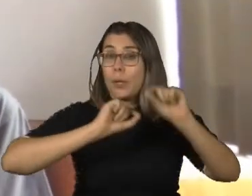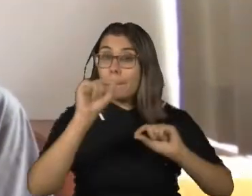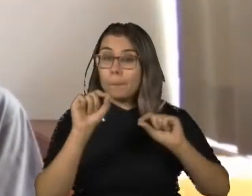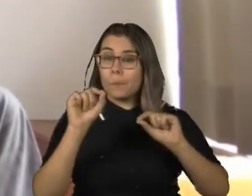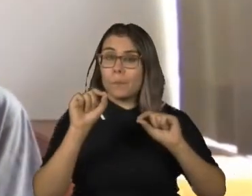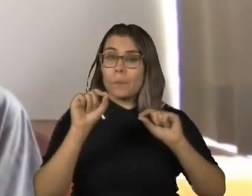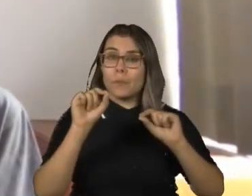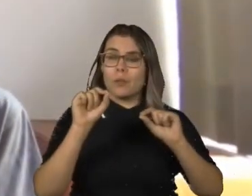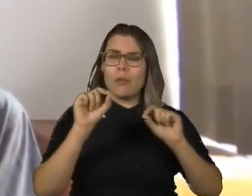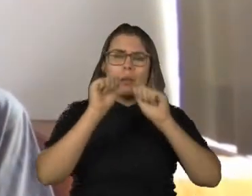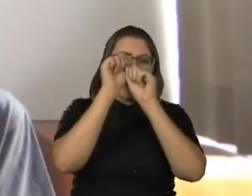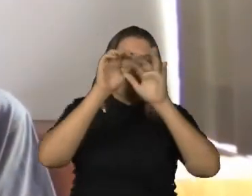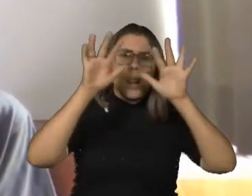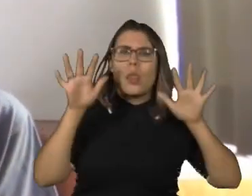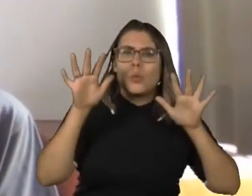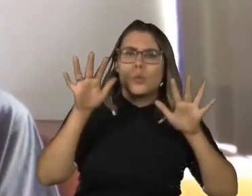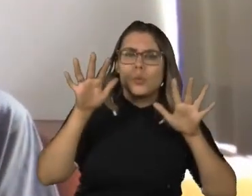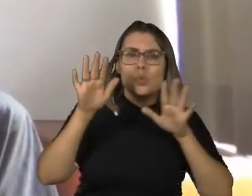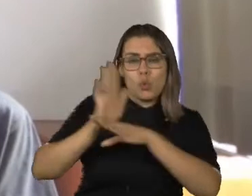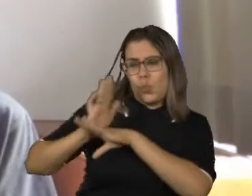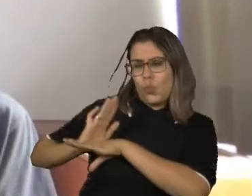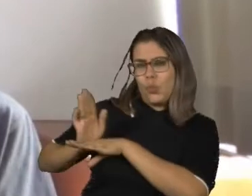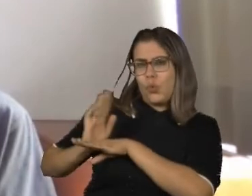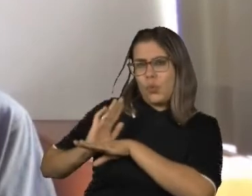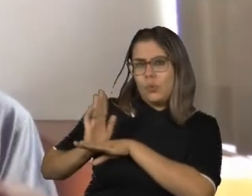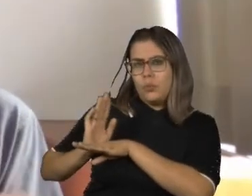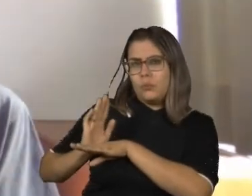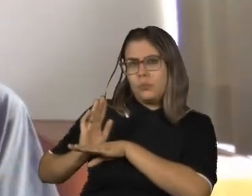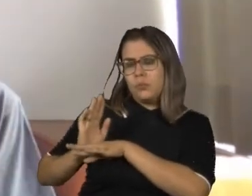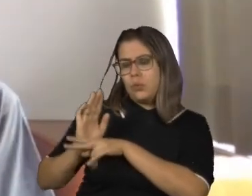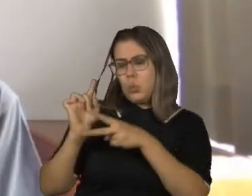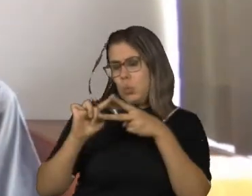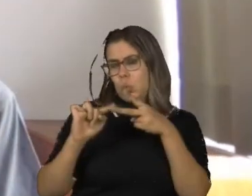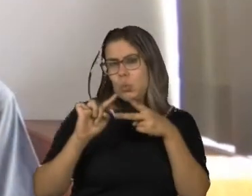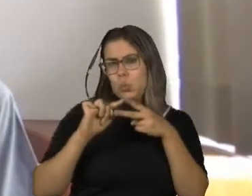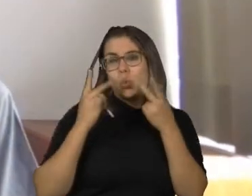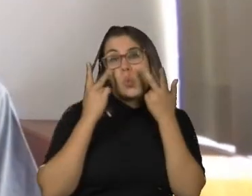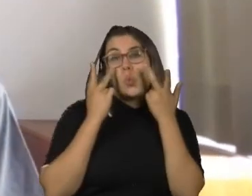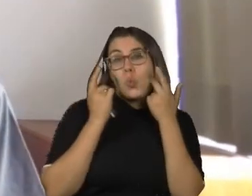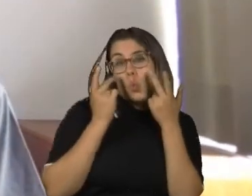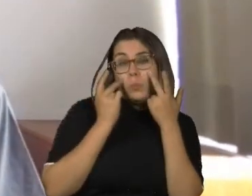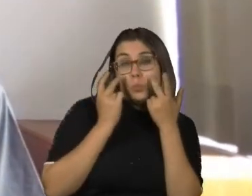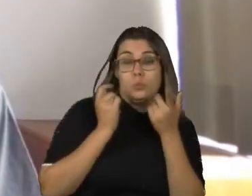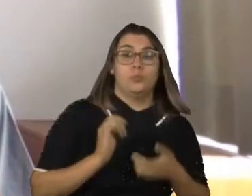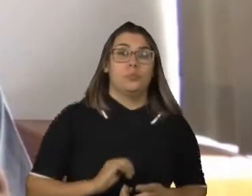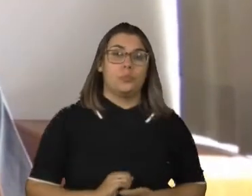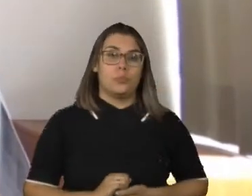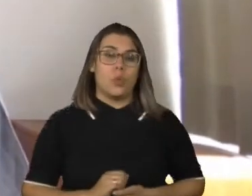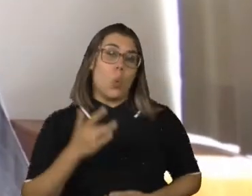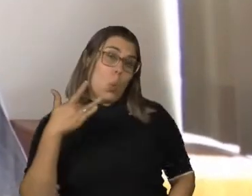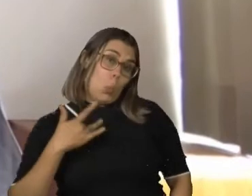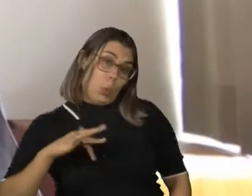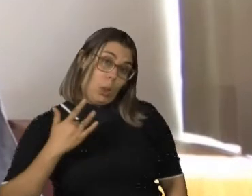gente deixou muito claro que o filme fugiria dos dois estereótipos mais comuns em relação às pessoas com deficiência, o coitado